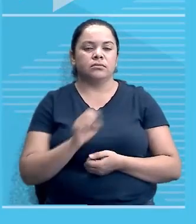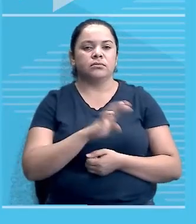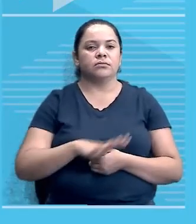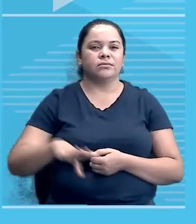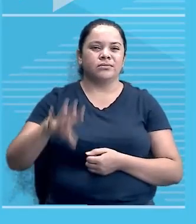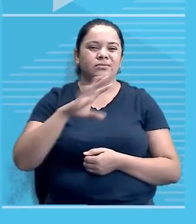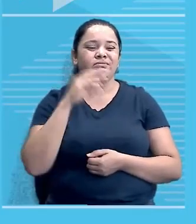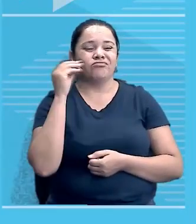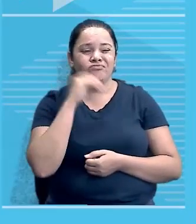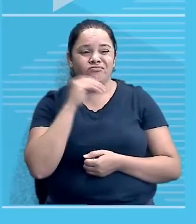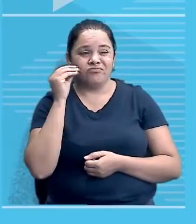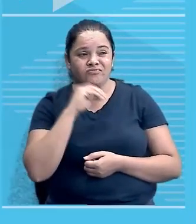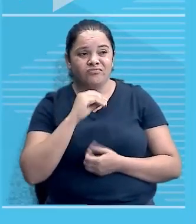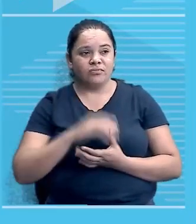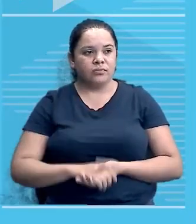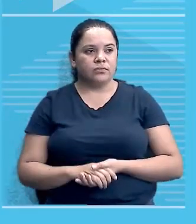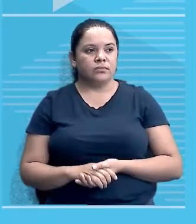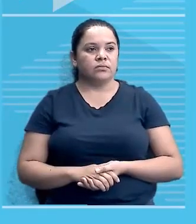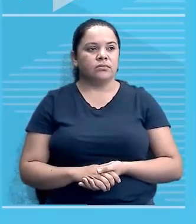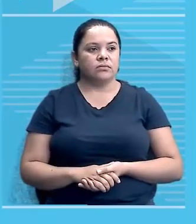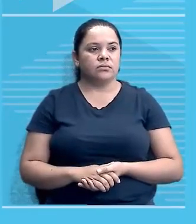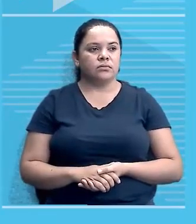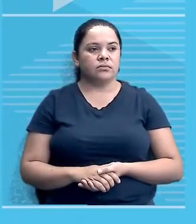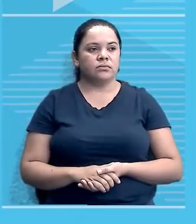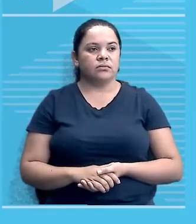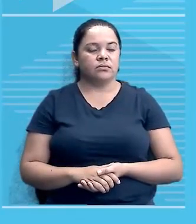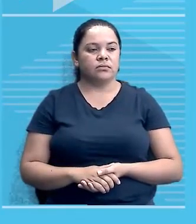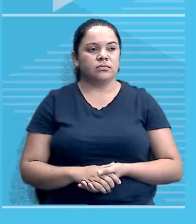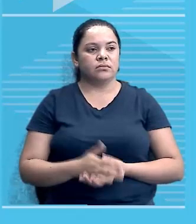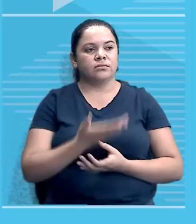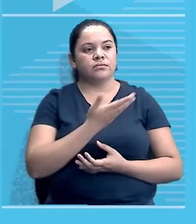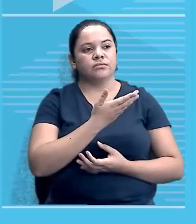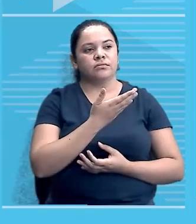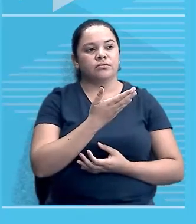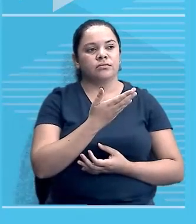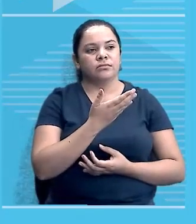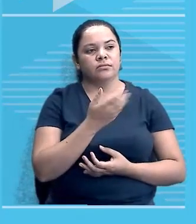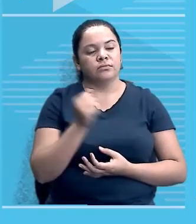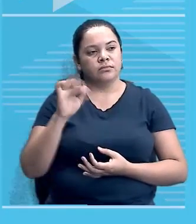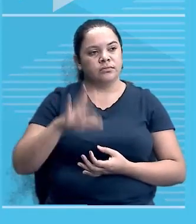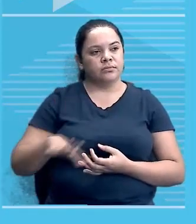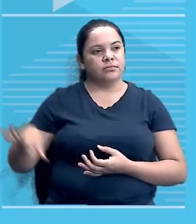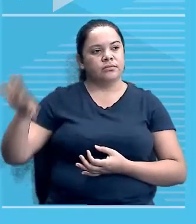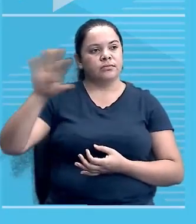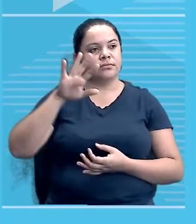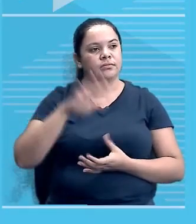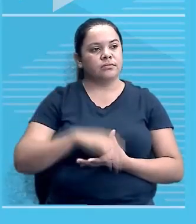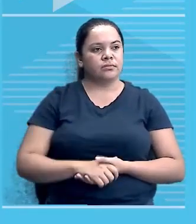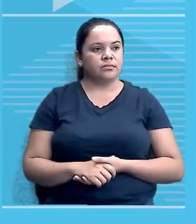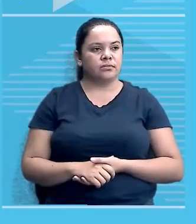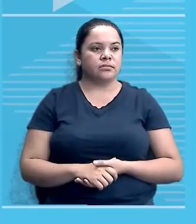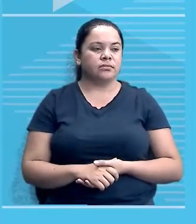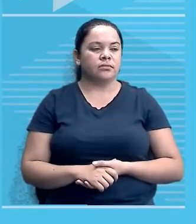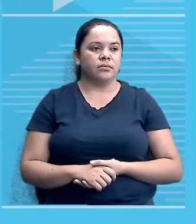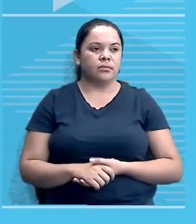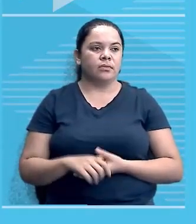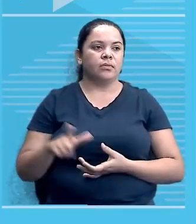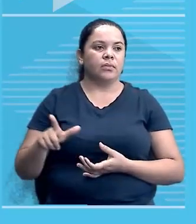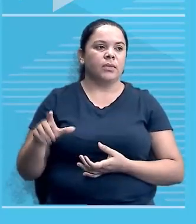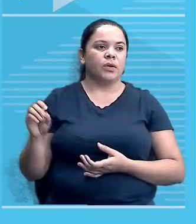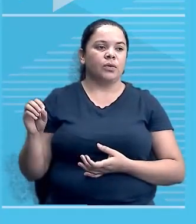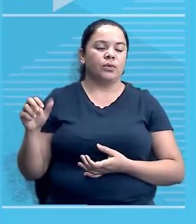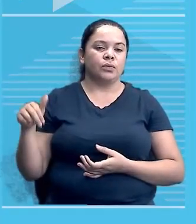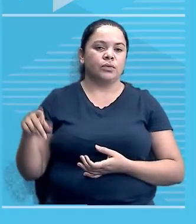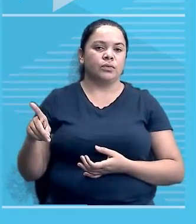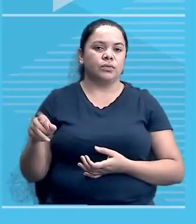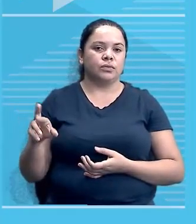não é verdade? Olha essa foto. Londres, bombardeada. Ainda tem, ó, fumaça de explosivos, né?